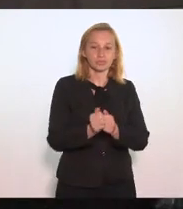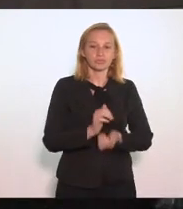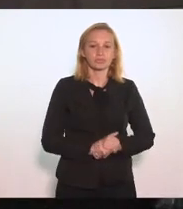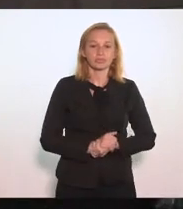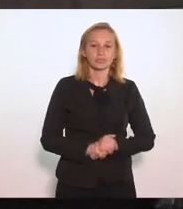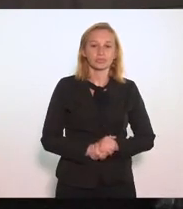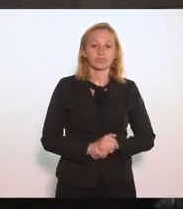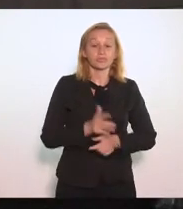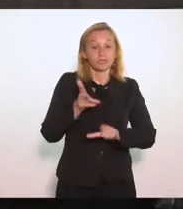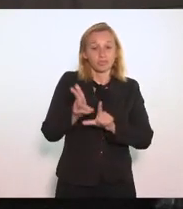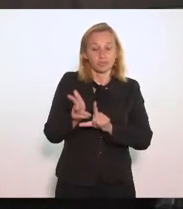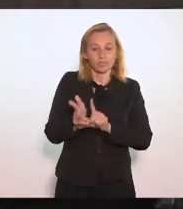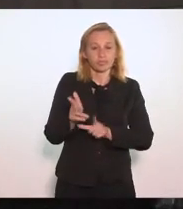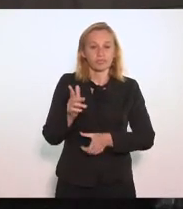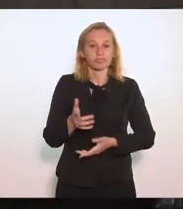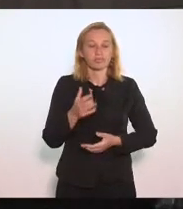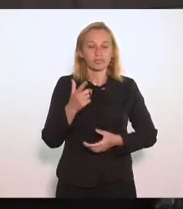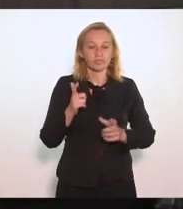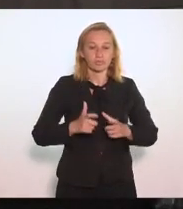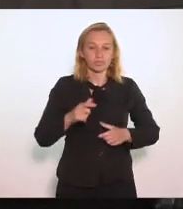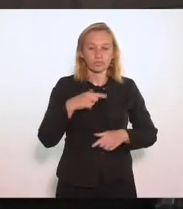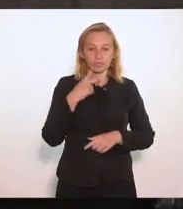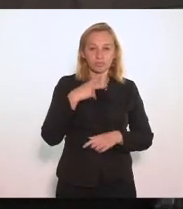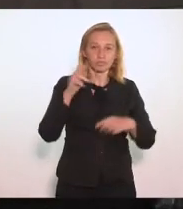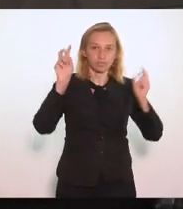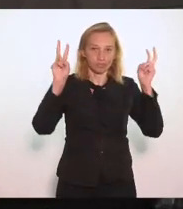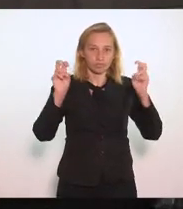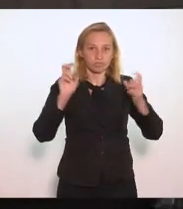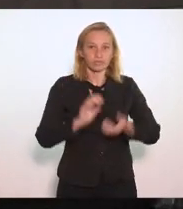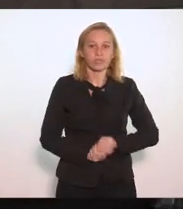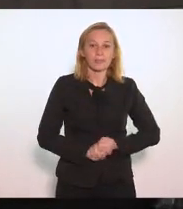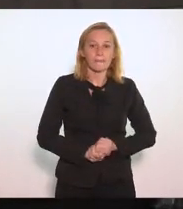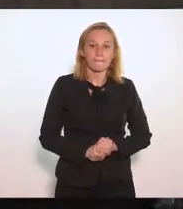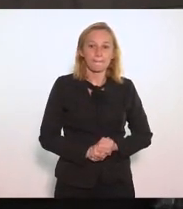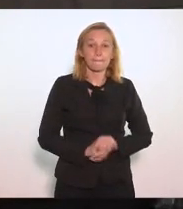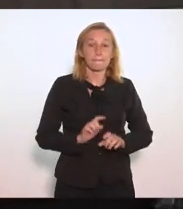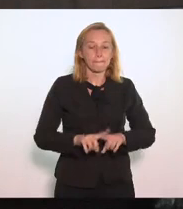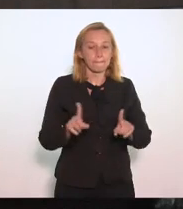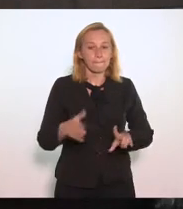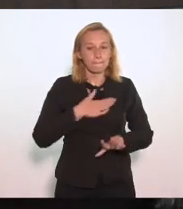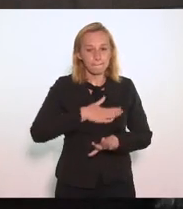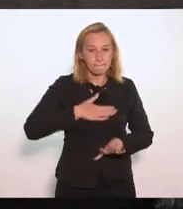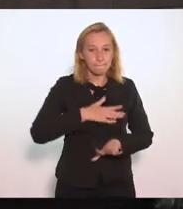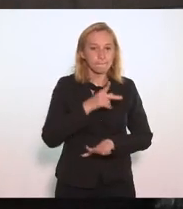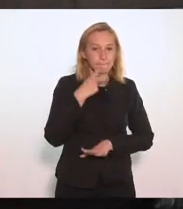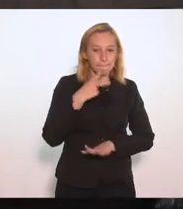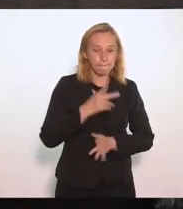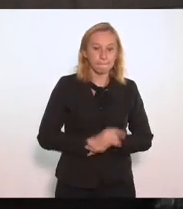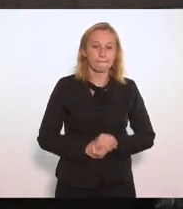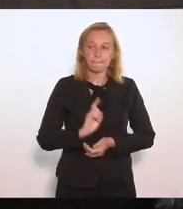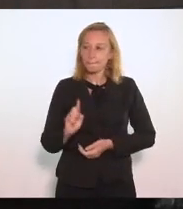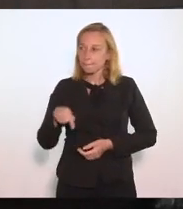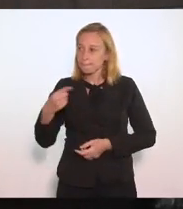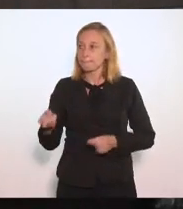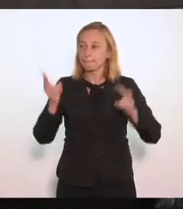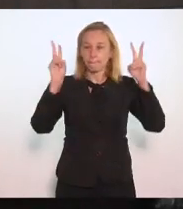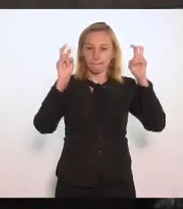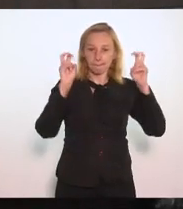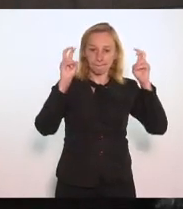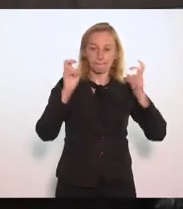uma live Onde me posicionei Sobre esse assunto Mas eu gostaria De colocar Um outro tema